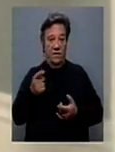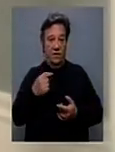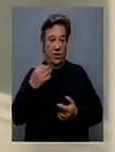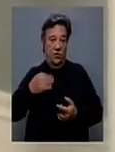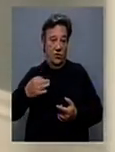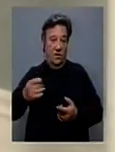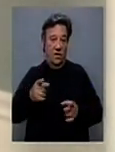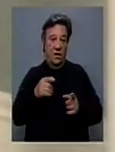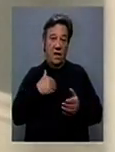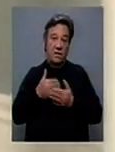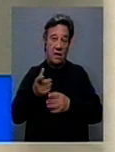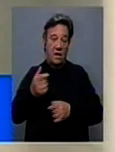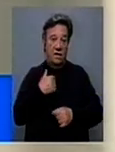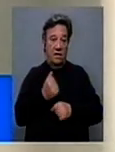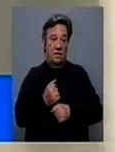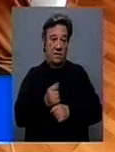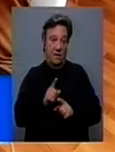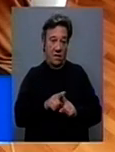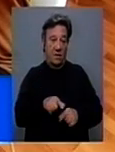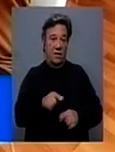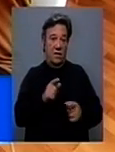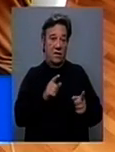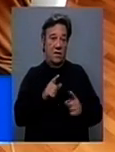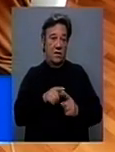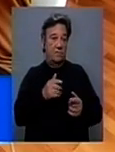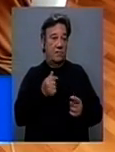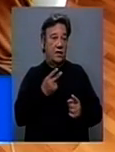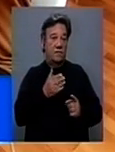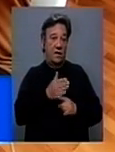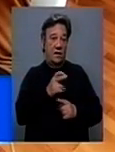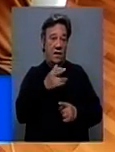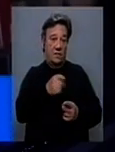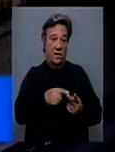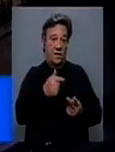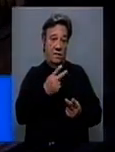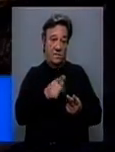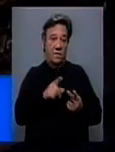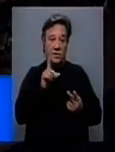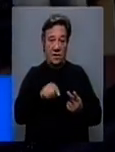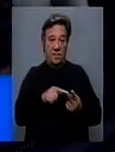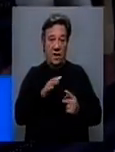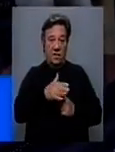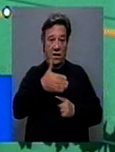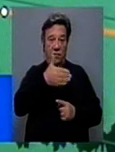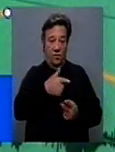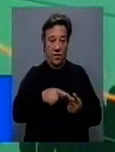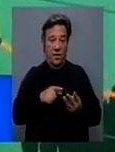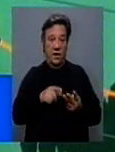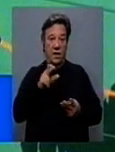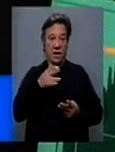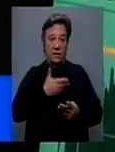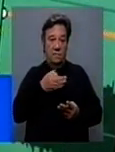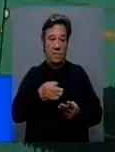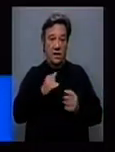todos os dias. Até lá vamos fazendo o trabalho para os canais da RTP, televisão, mas também a Antena 1 e a RDP